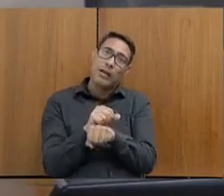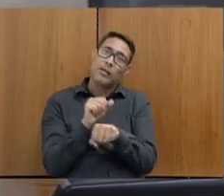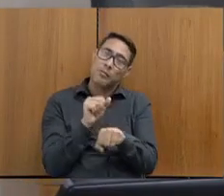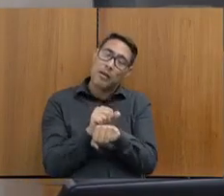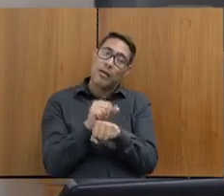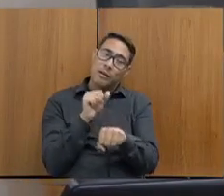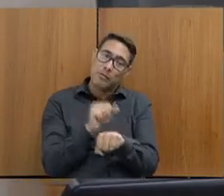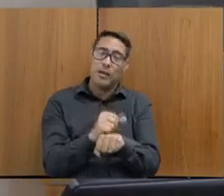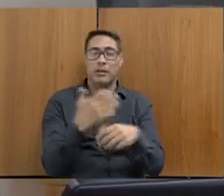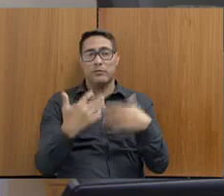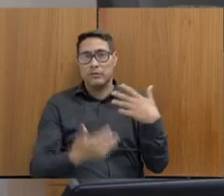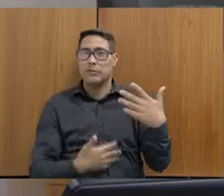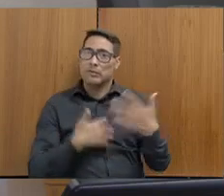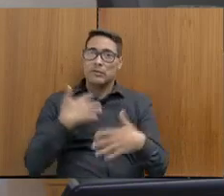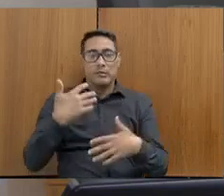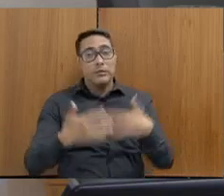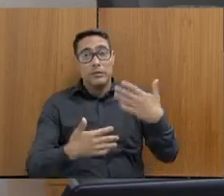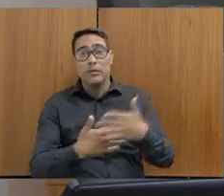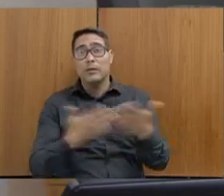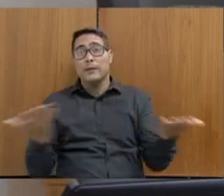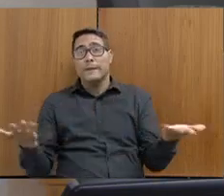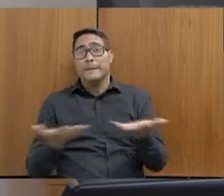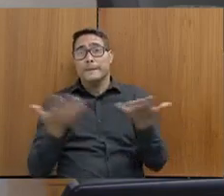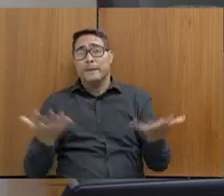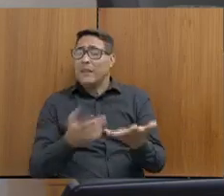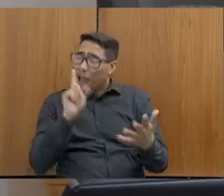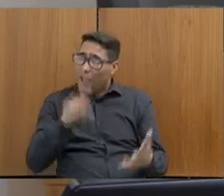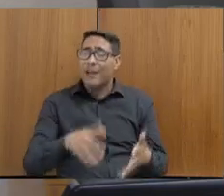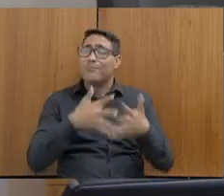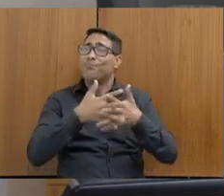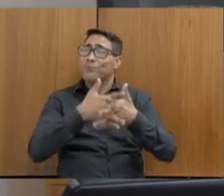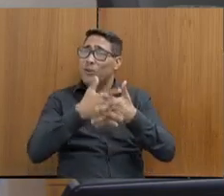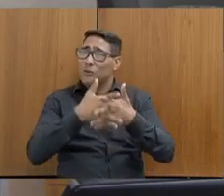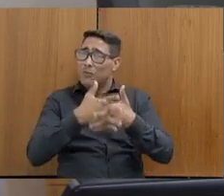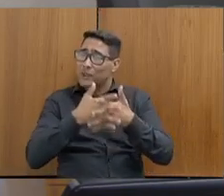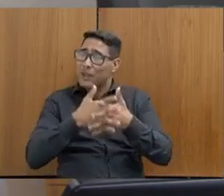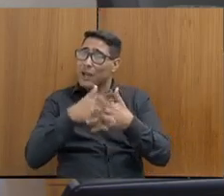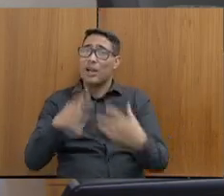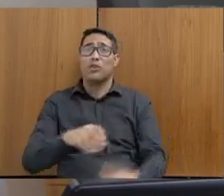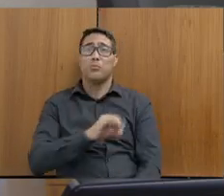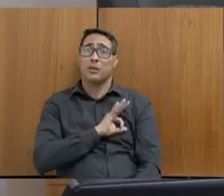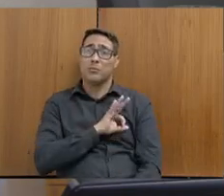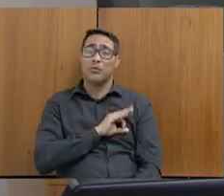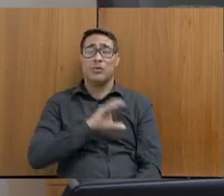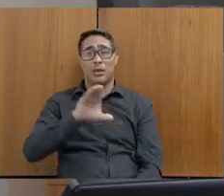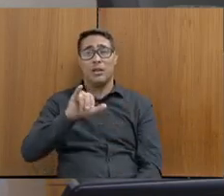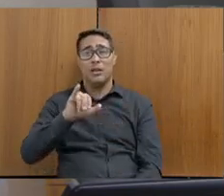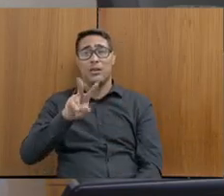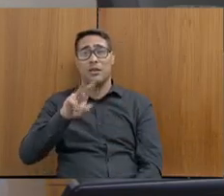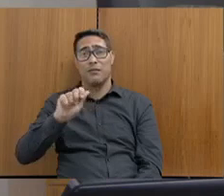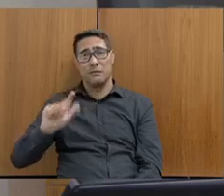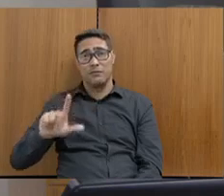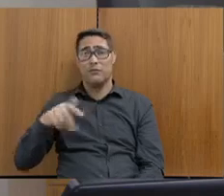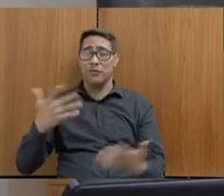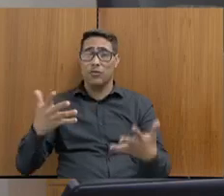vontade, porque realmente isso é muito complicado para a Polícia Civil e para a sociedade como um todo.